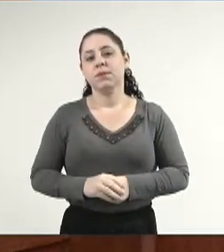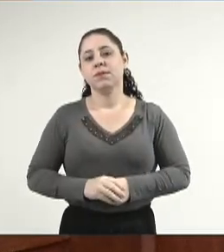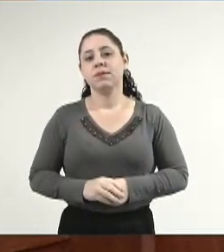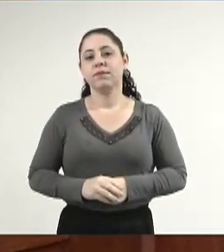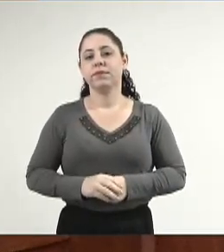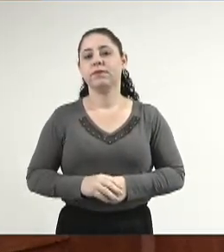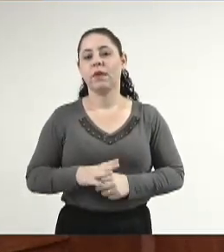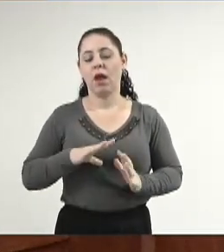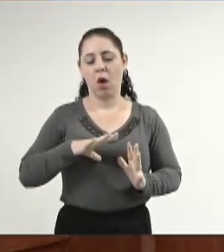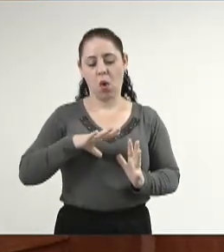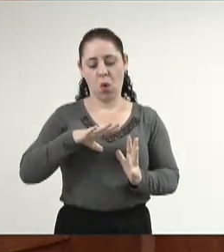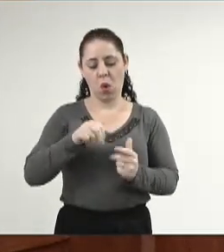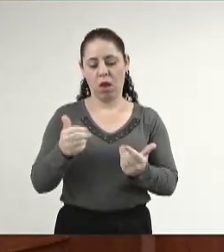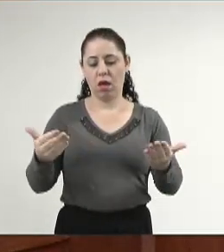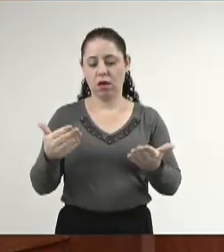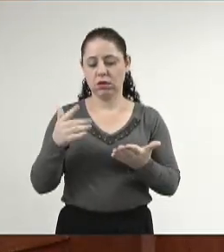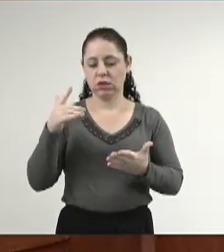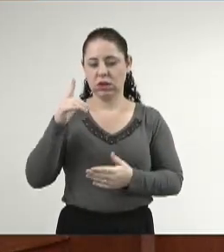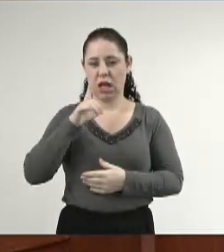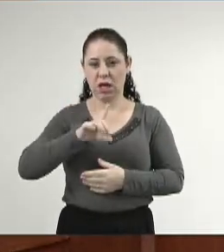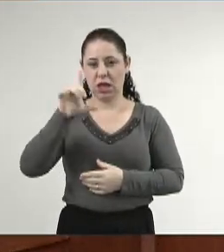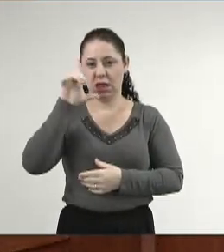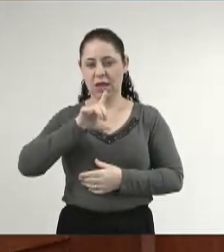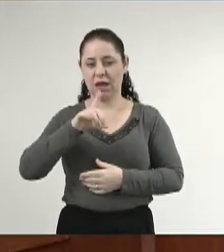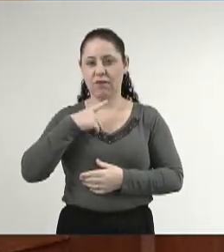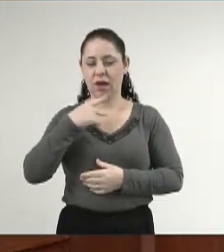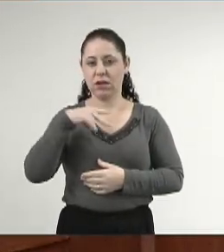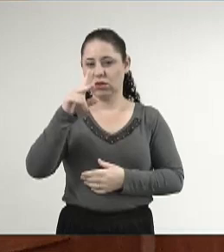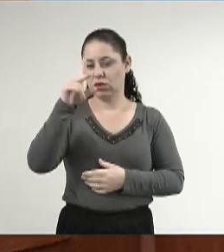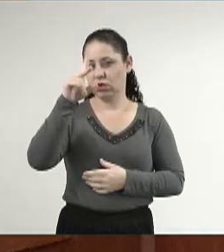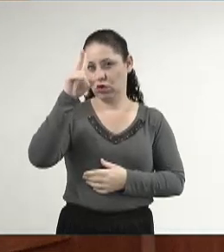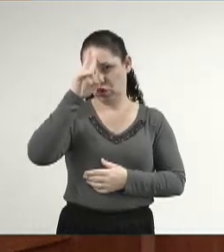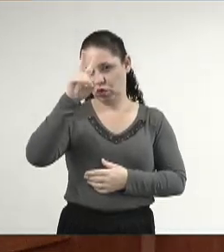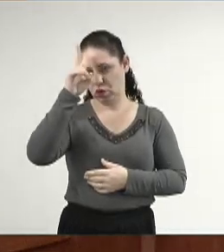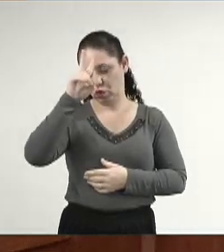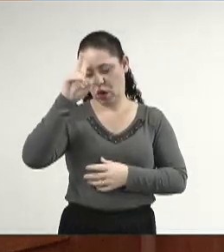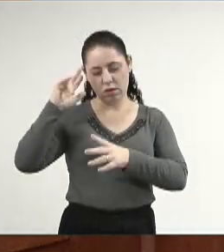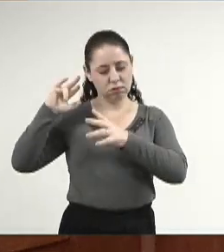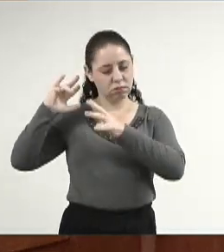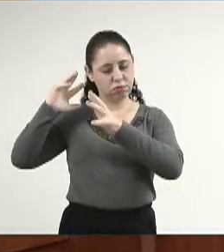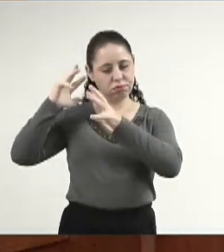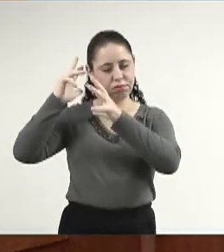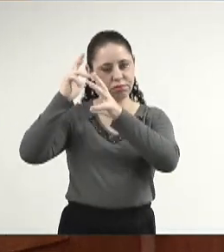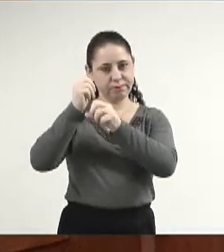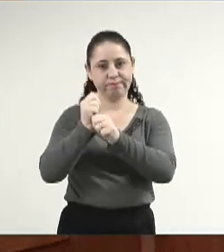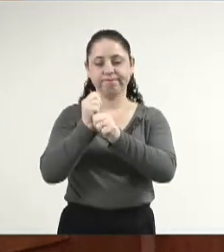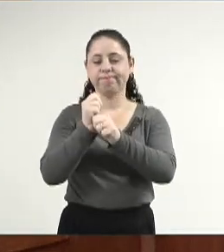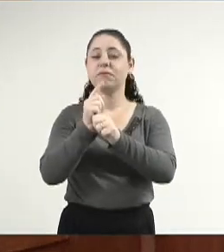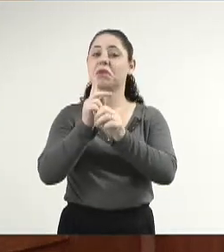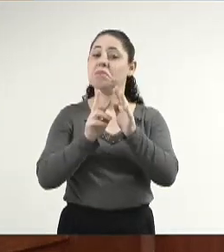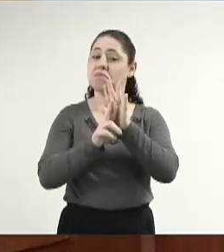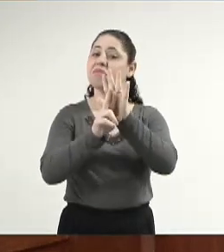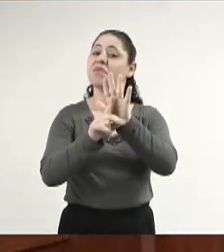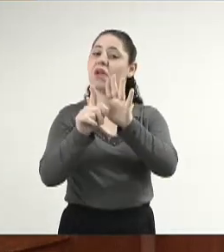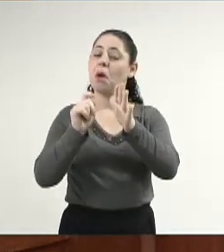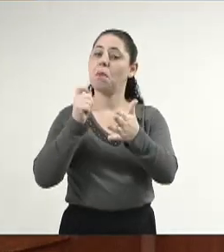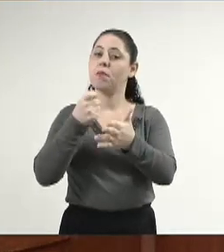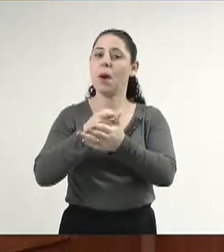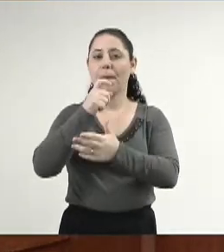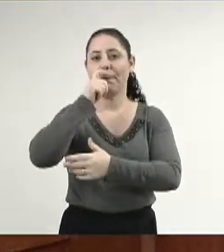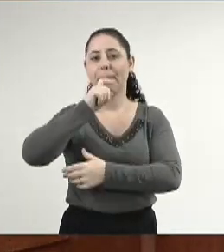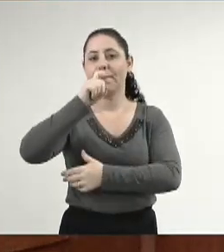que hoje no mundo literário o legado do saudoso Manuel de Barros é uma referência obrigatória.